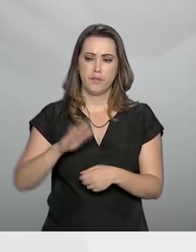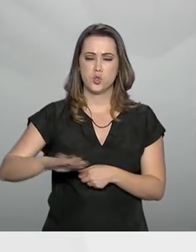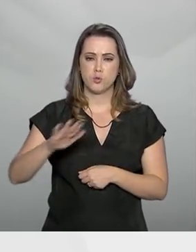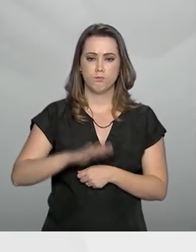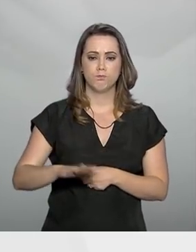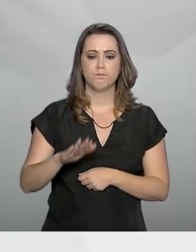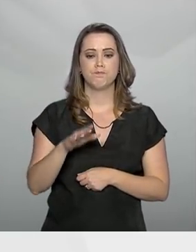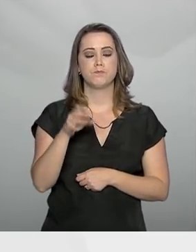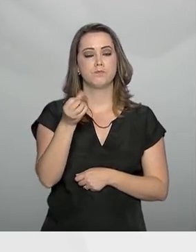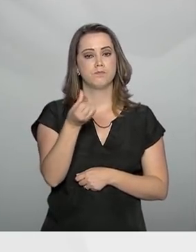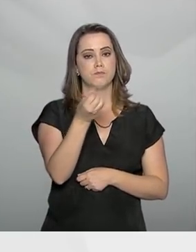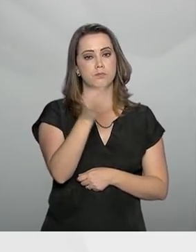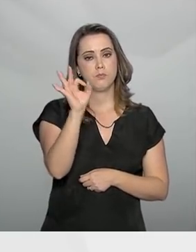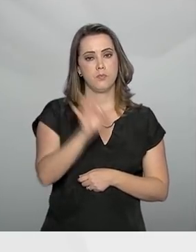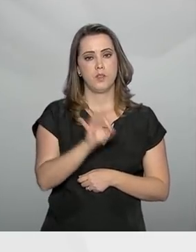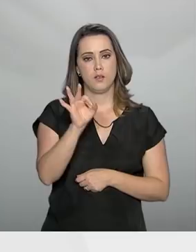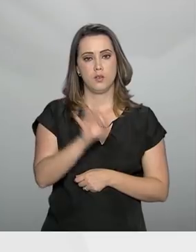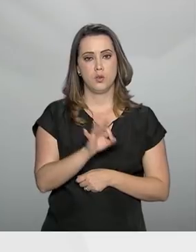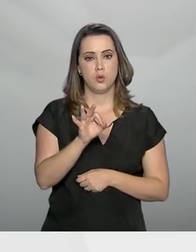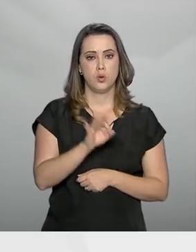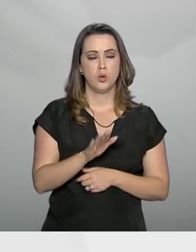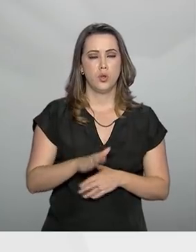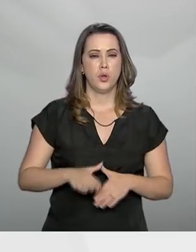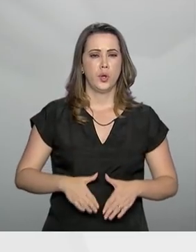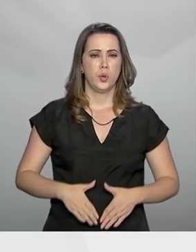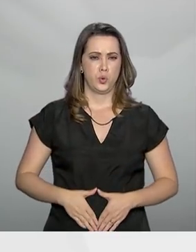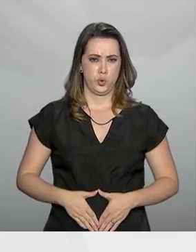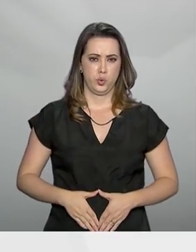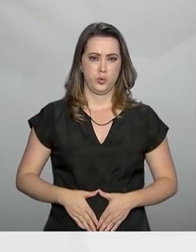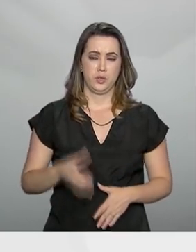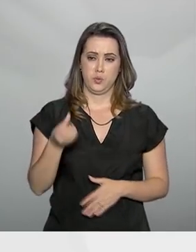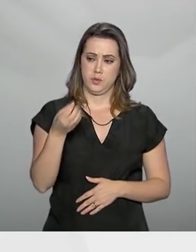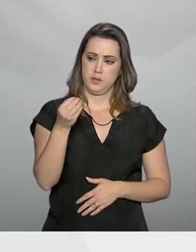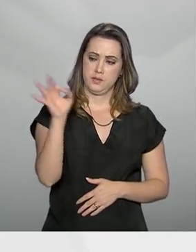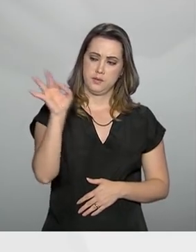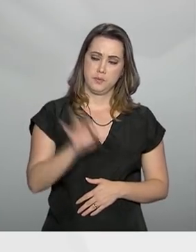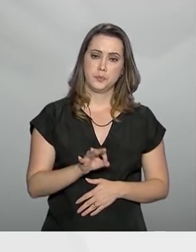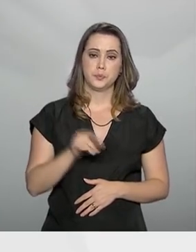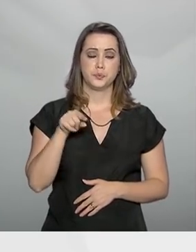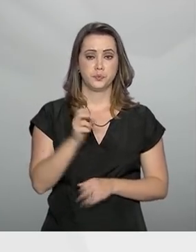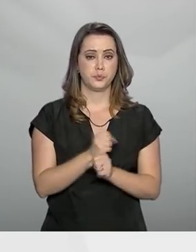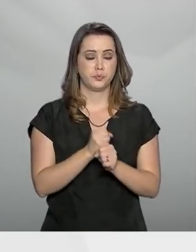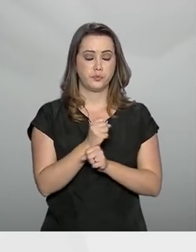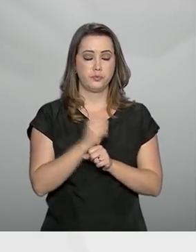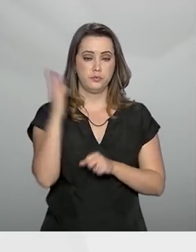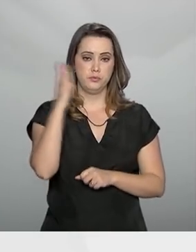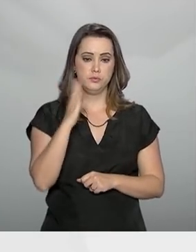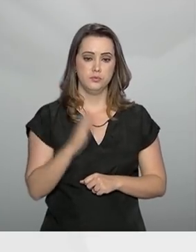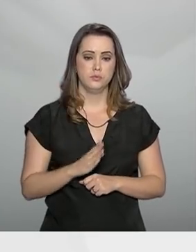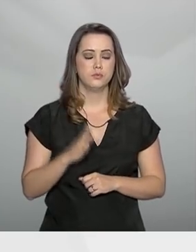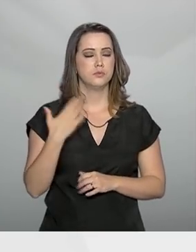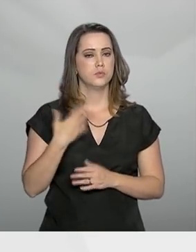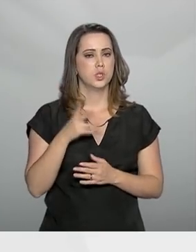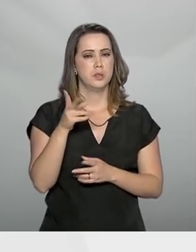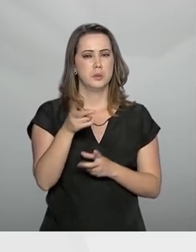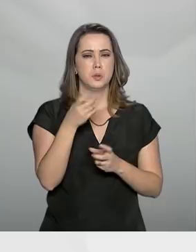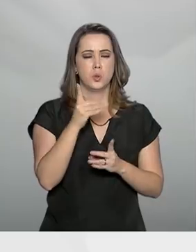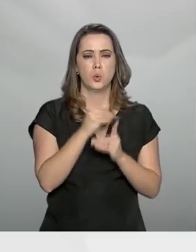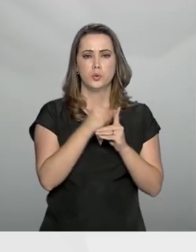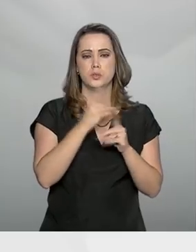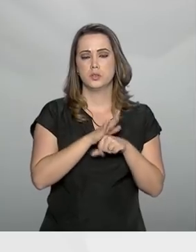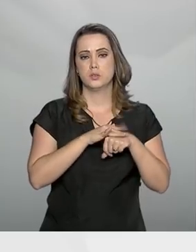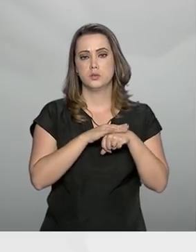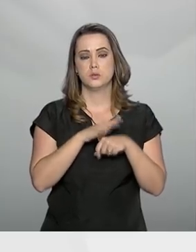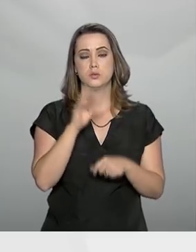66%. E no de colo de útero, 60%. Esse ano, no Brasil, devem ser diagnosticados